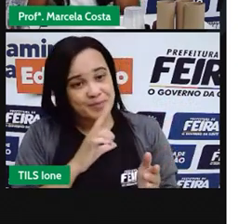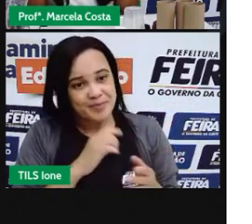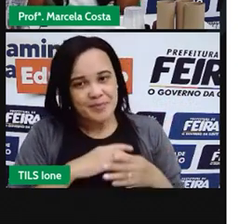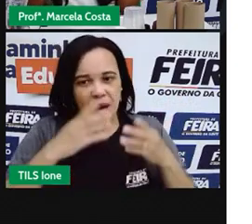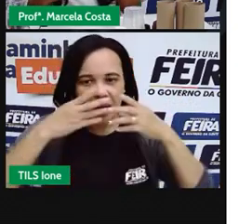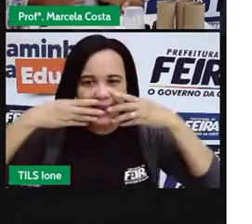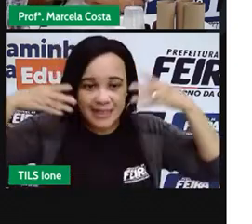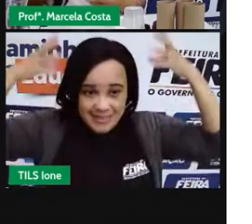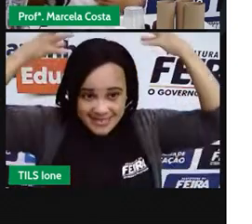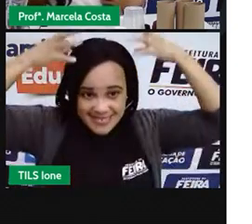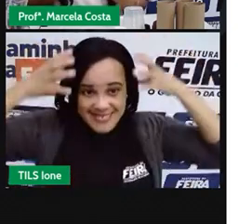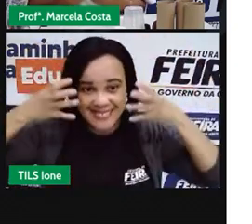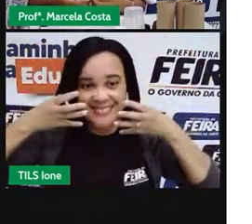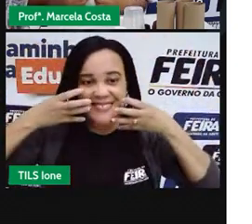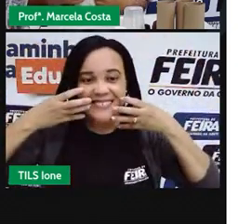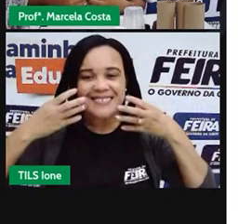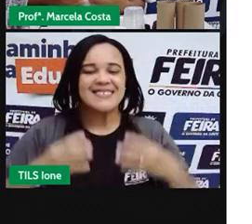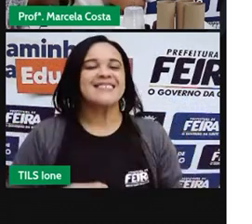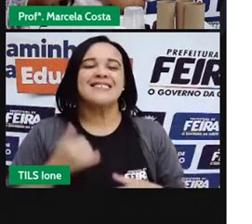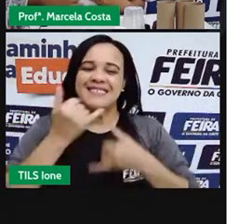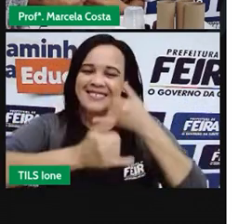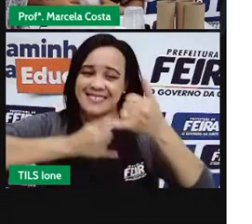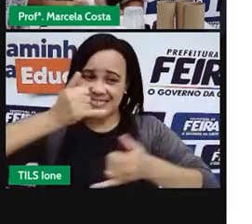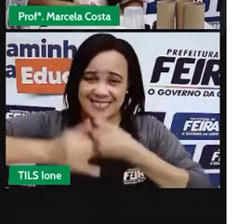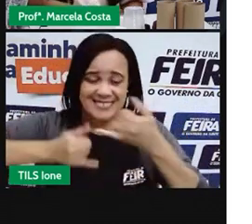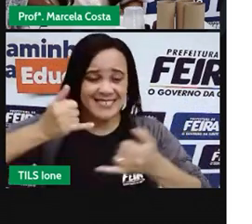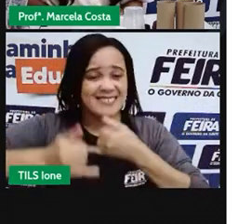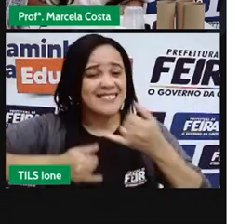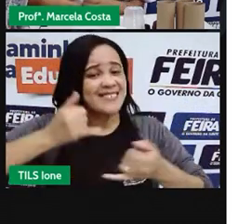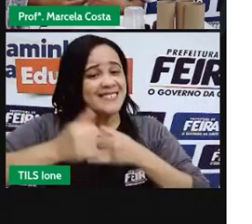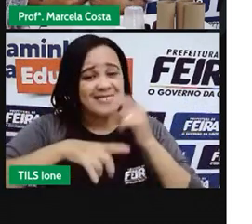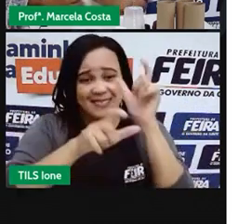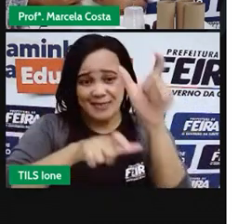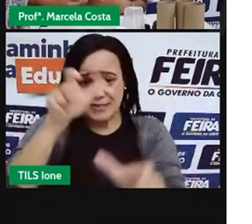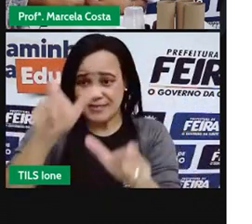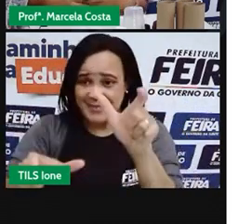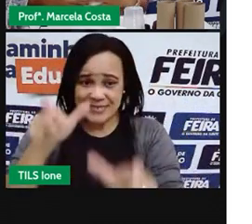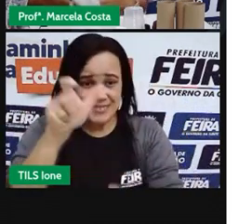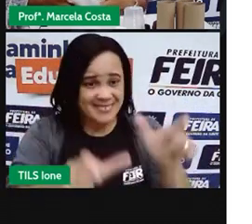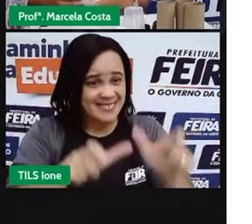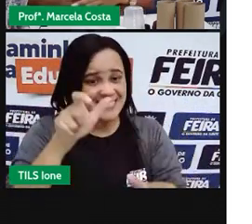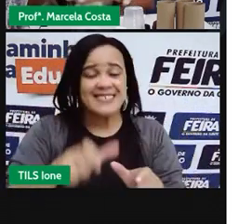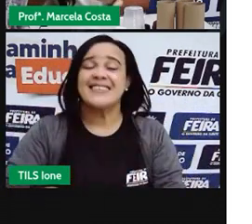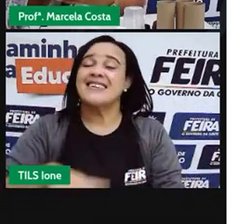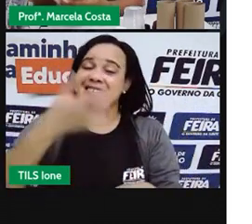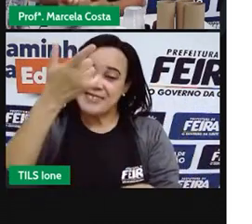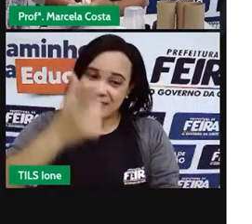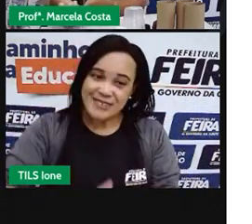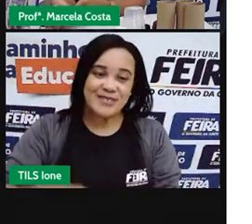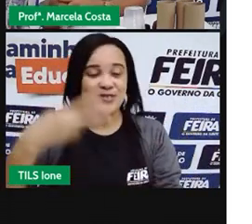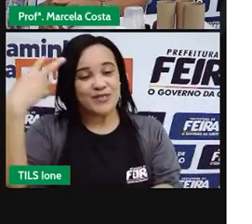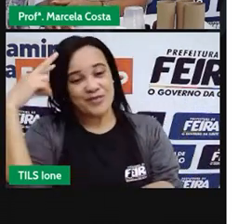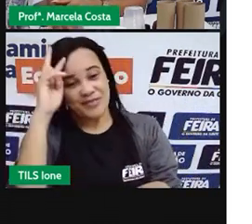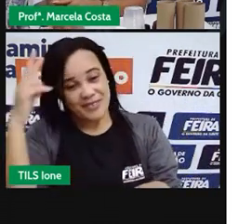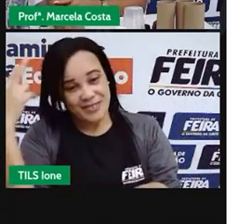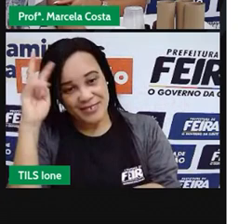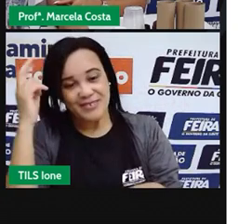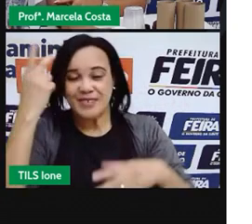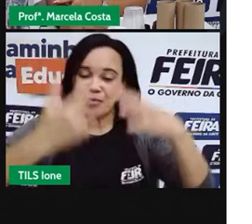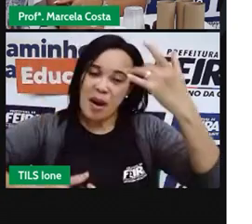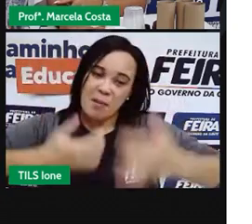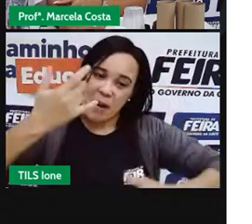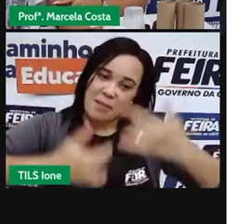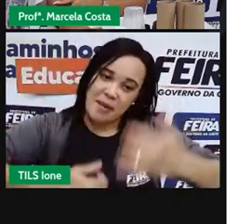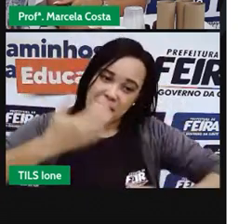a máscara que você já pode representar o personagem e recontar da maneira que for